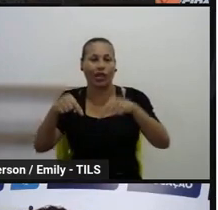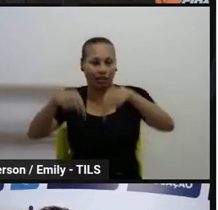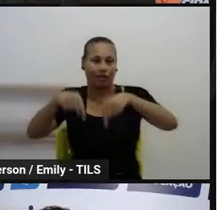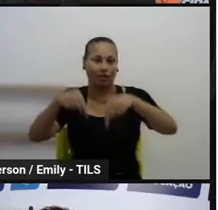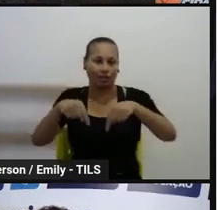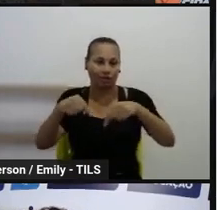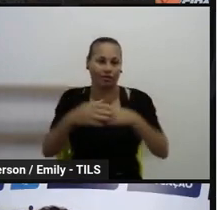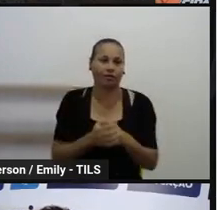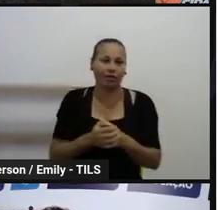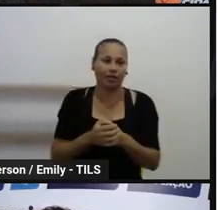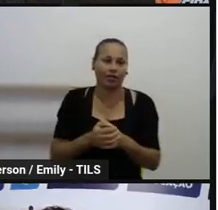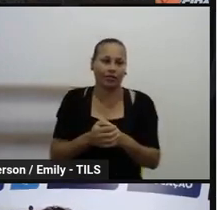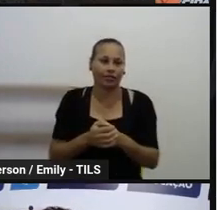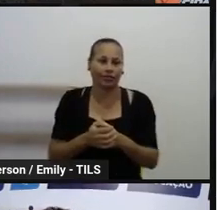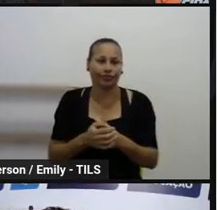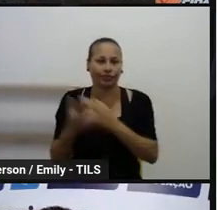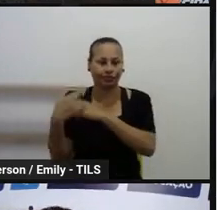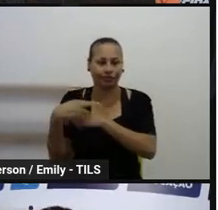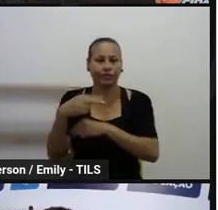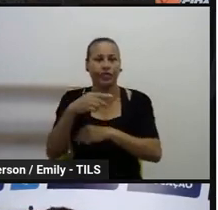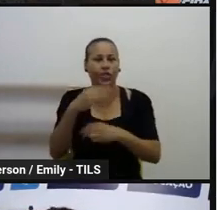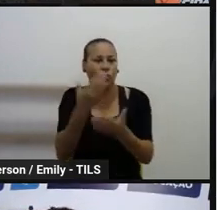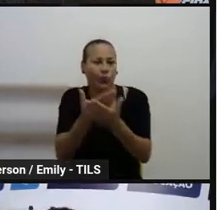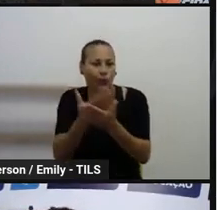da Secretaria de Educação.